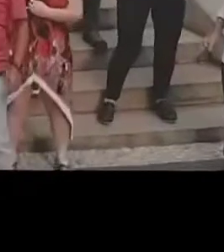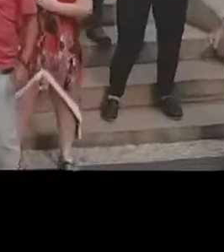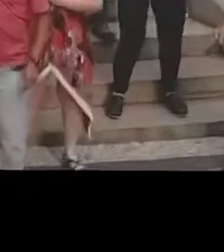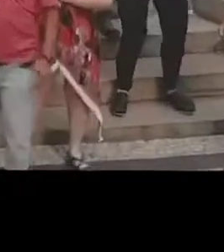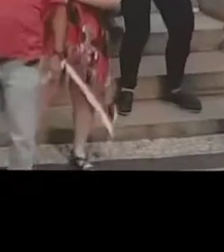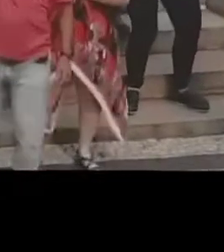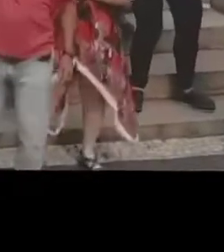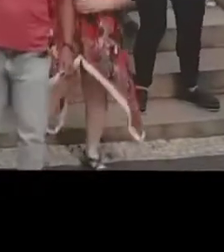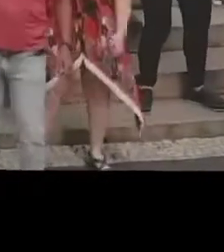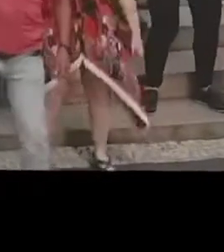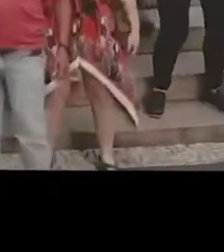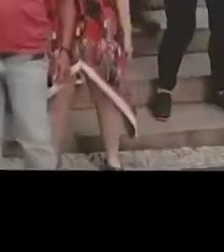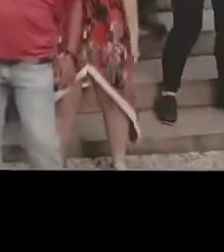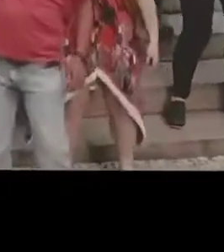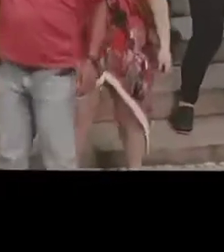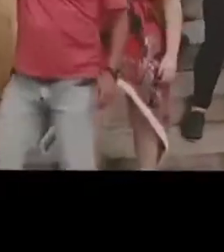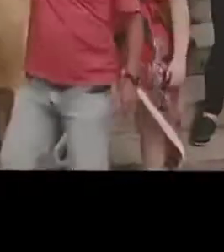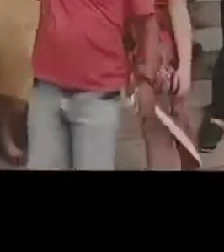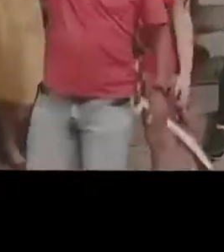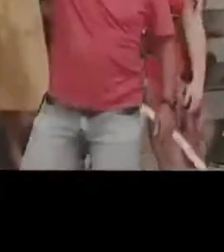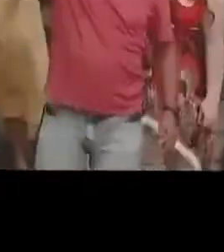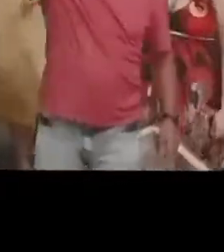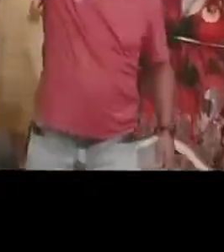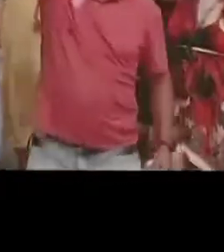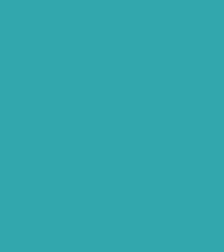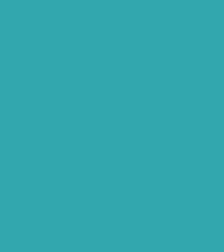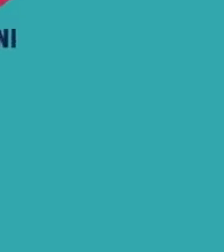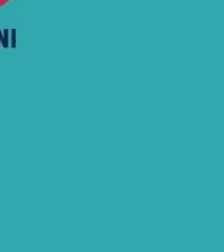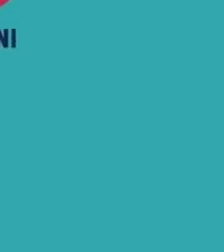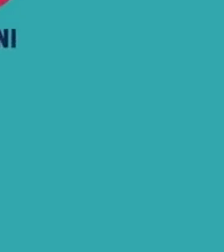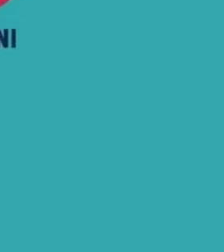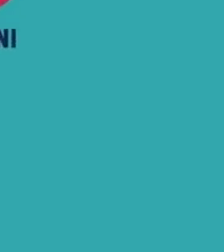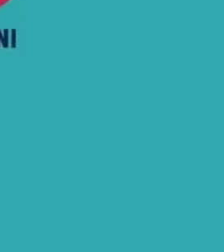15 Vote nas candidatas E nos candidatos Do 65